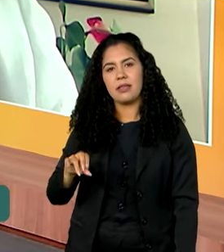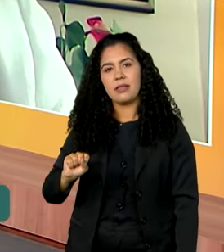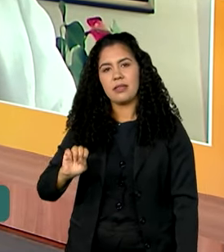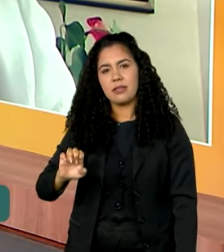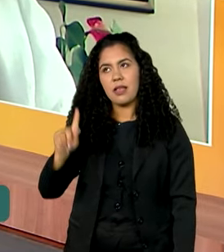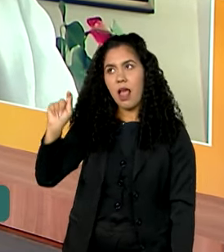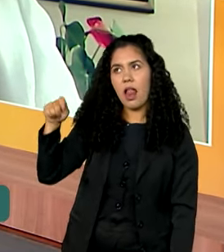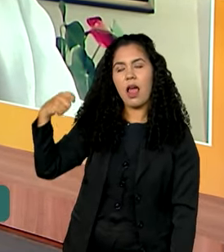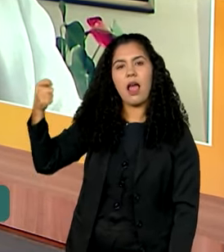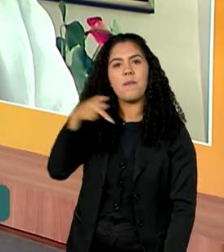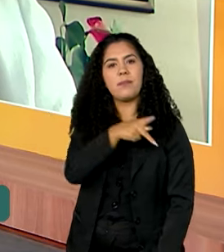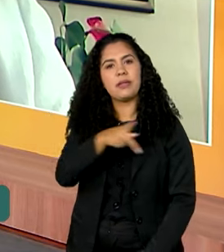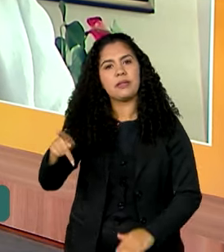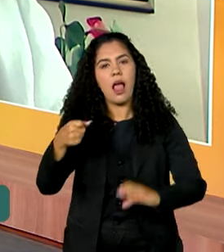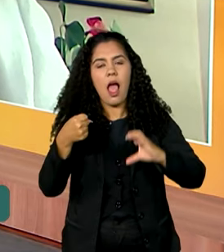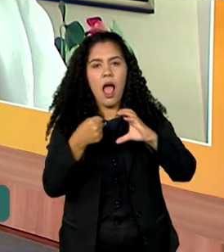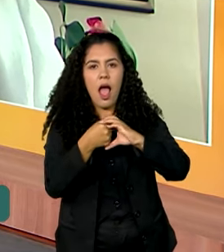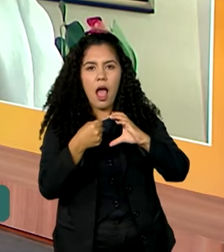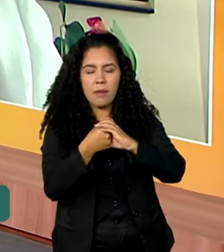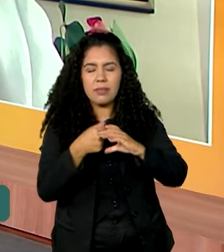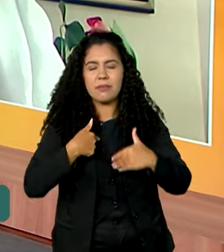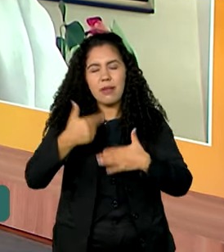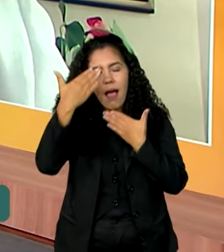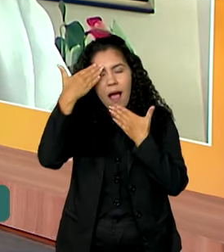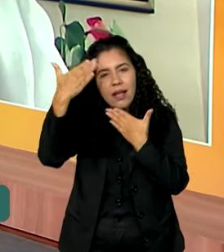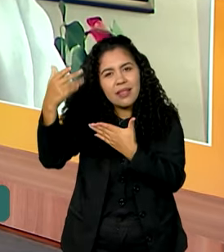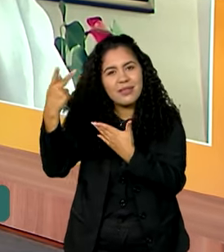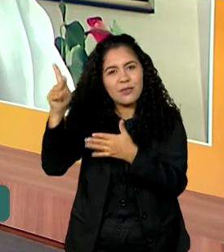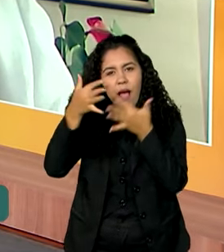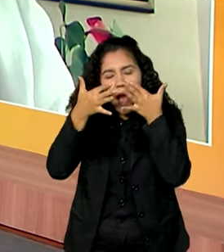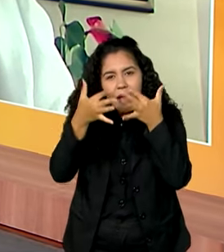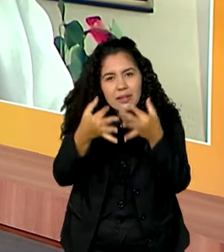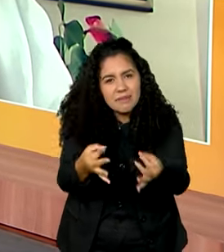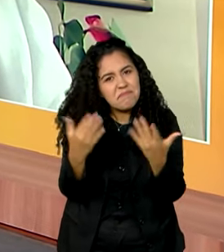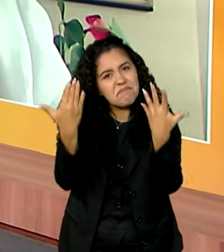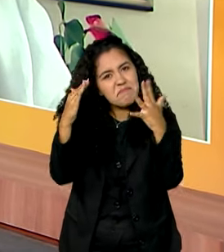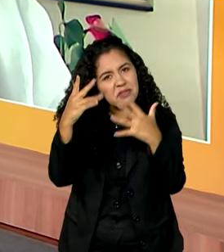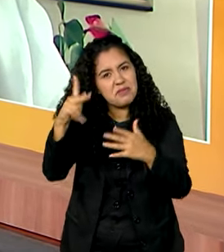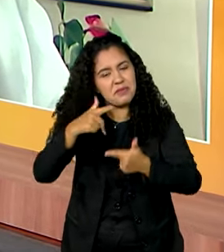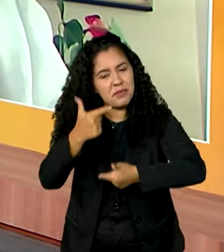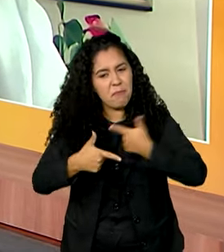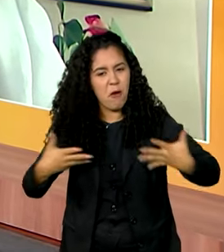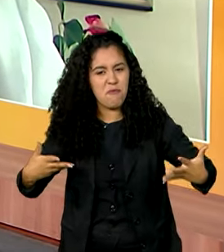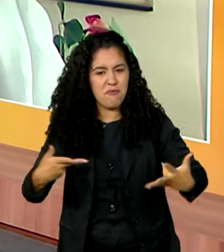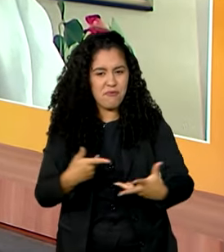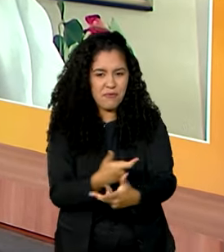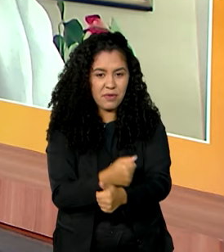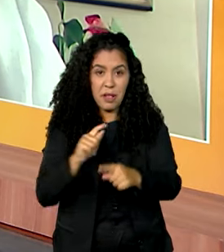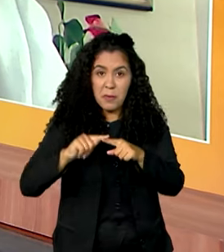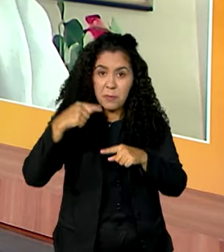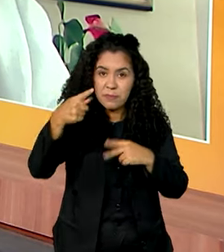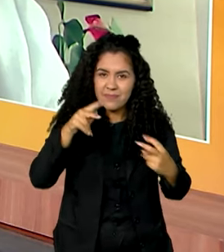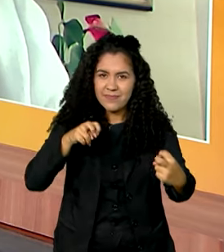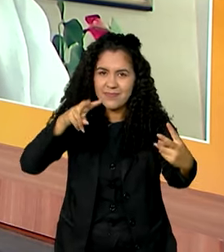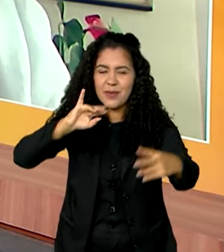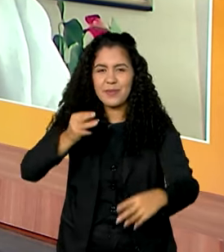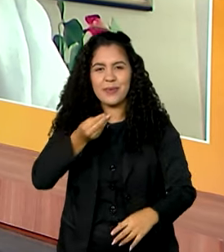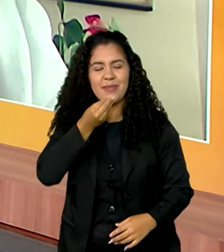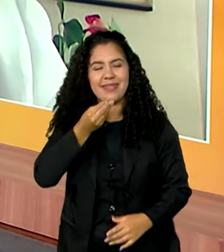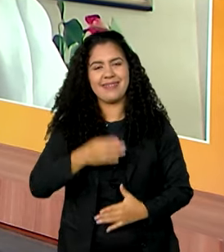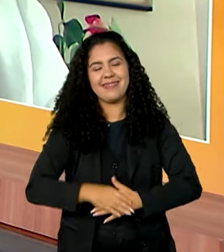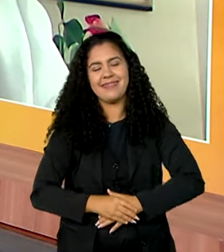presidente da CAPES. Eu agradeço muito pela sua atenção, parabenizo pelo trabalho maravilhoso e aguardo a senhora numa próxima oportunidade.